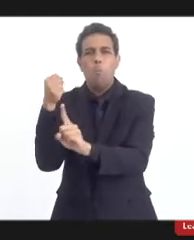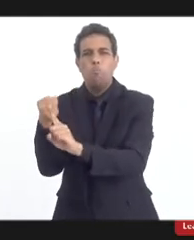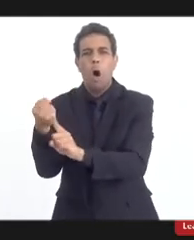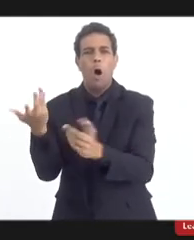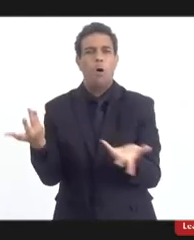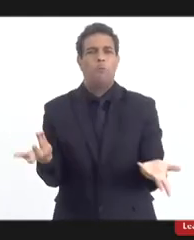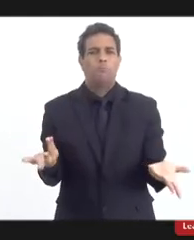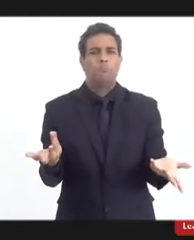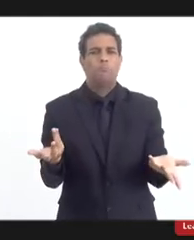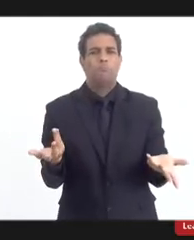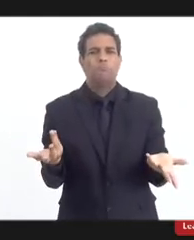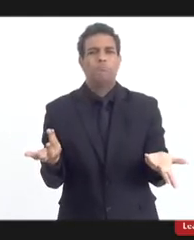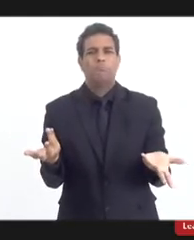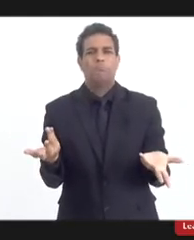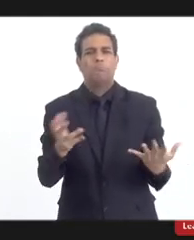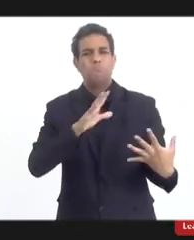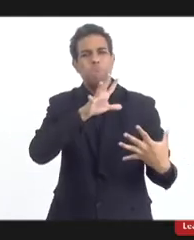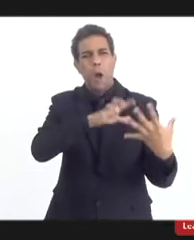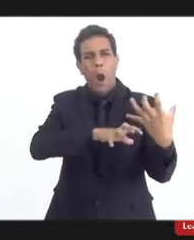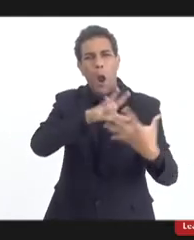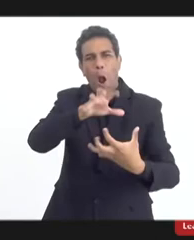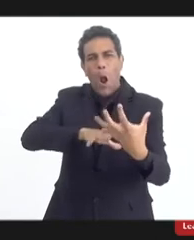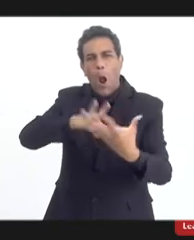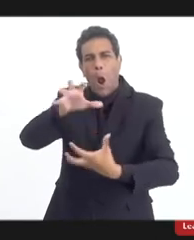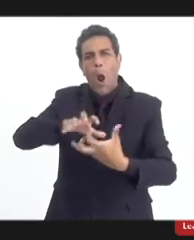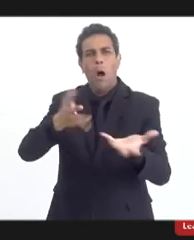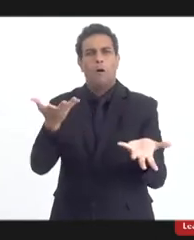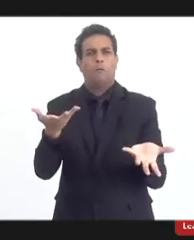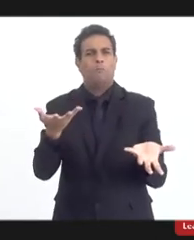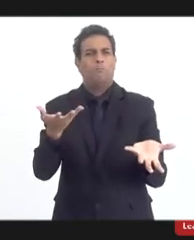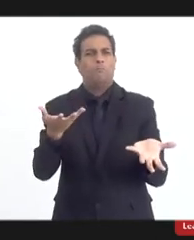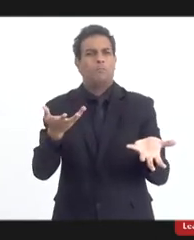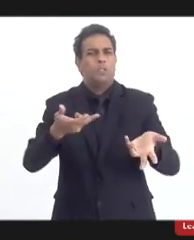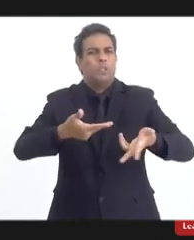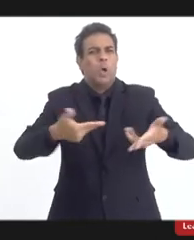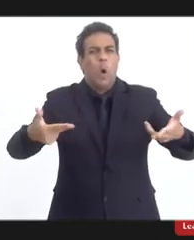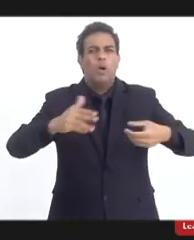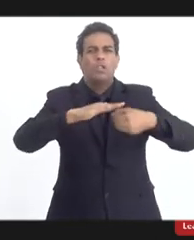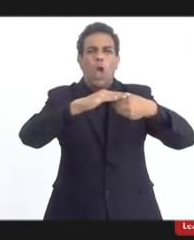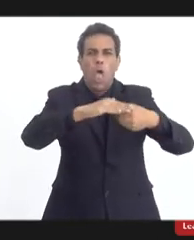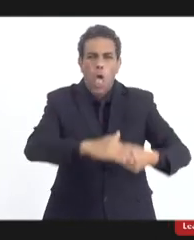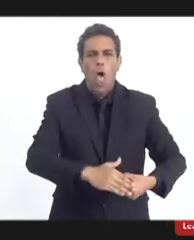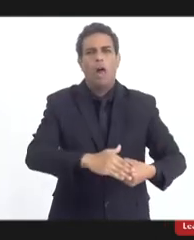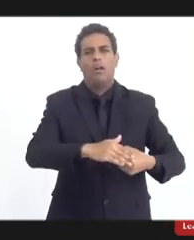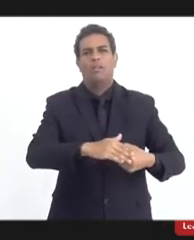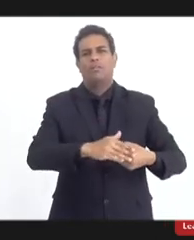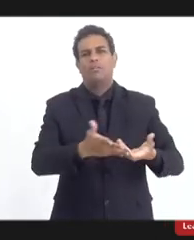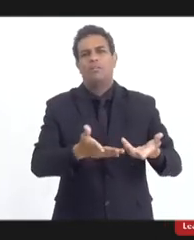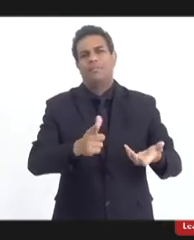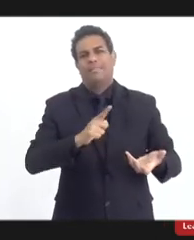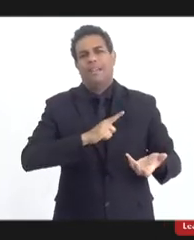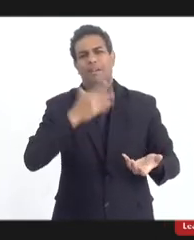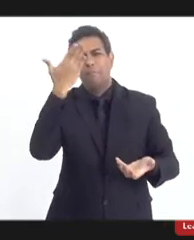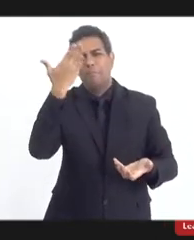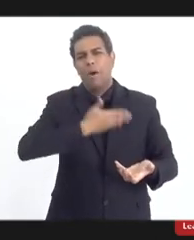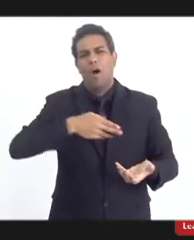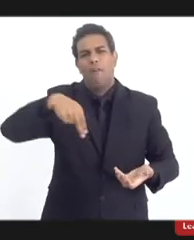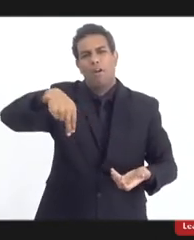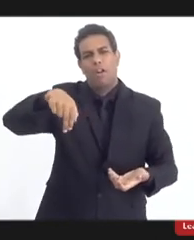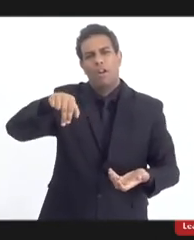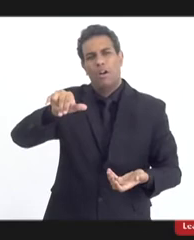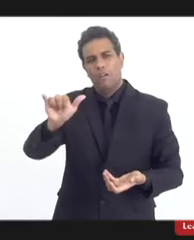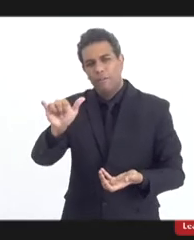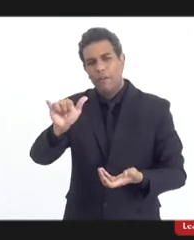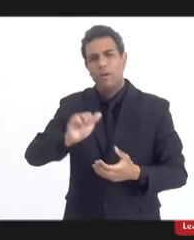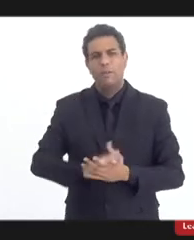de aviltamentos, de humilhações, de constrangimentos, de toda sorte. E aqui eu quero,